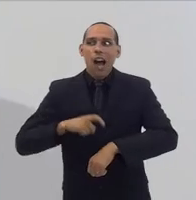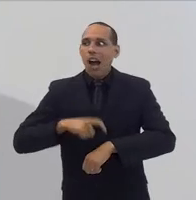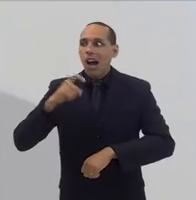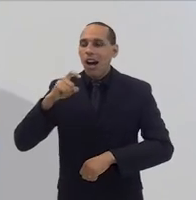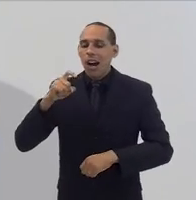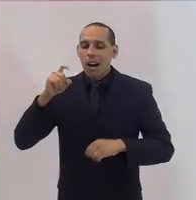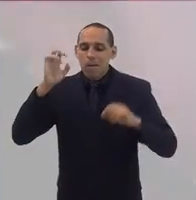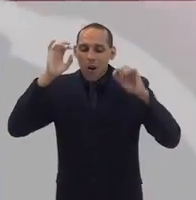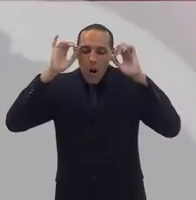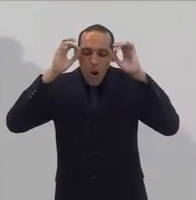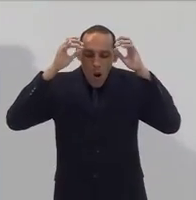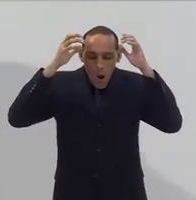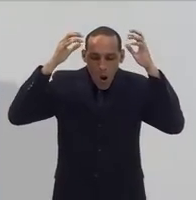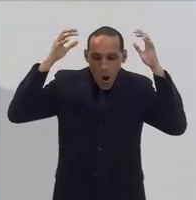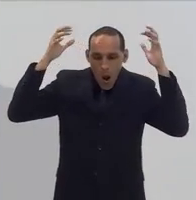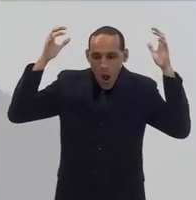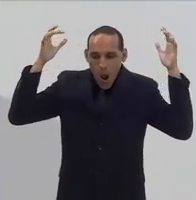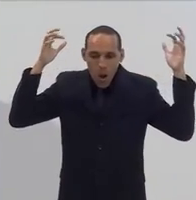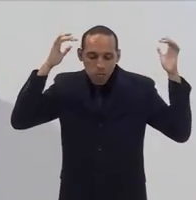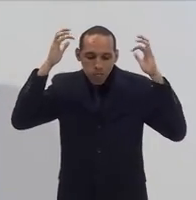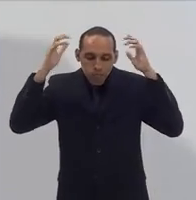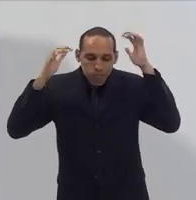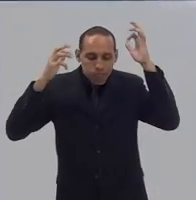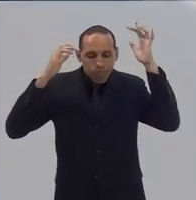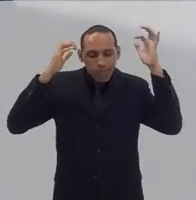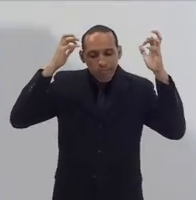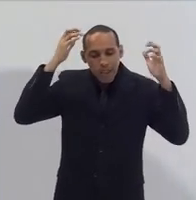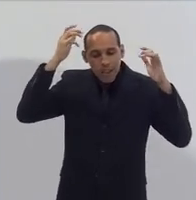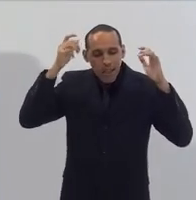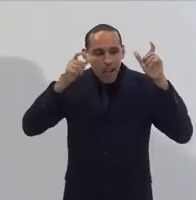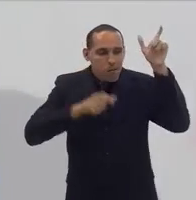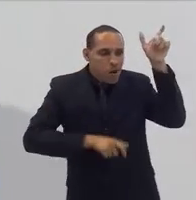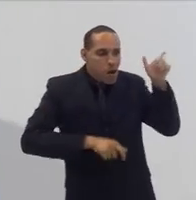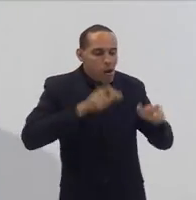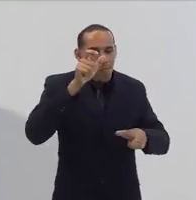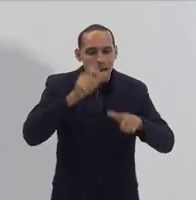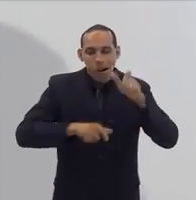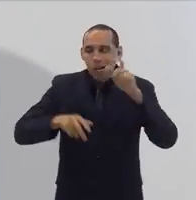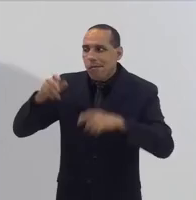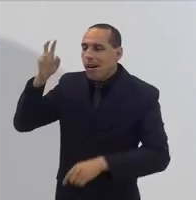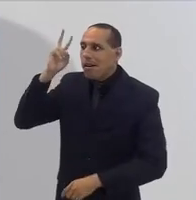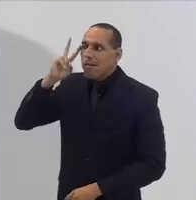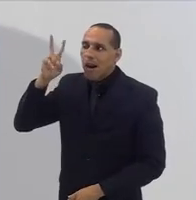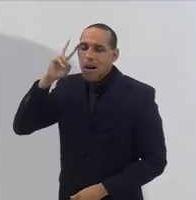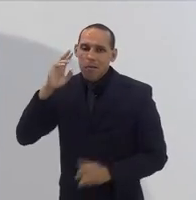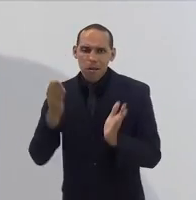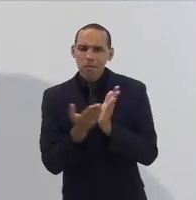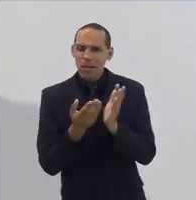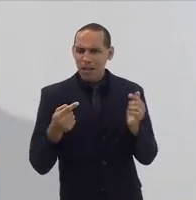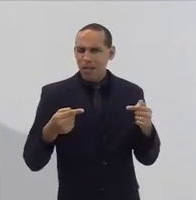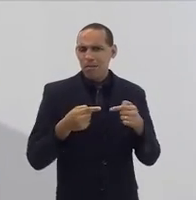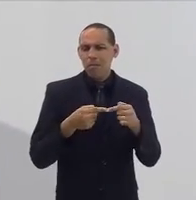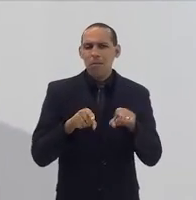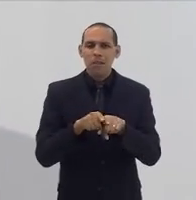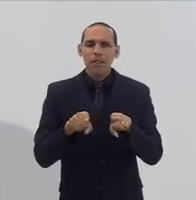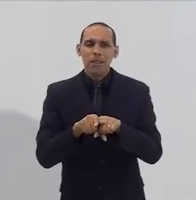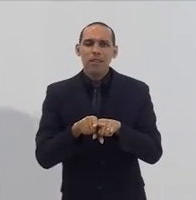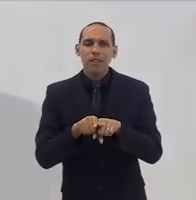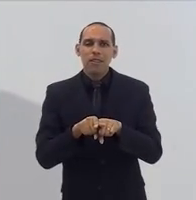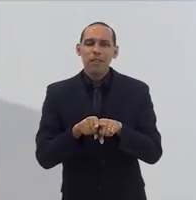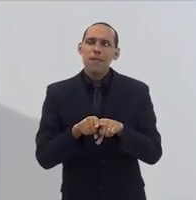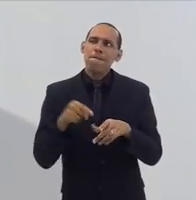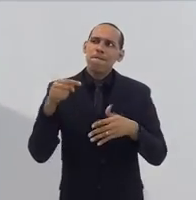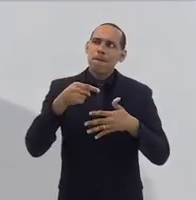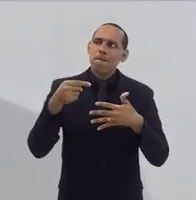rodando, a minha mente buscou nessas referências de vida, e no próprio Evangelho, acima de tudo,